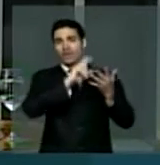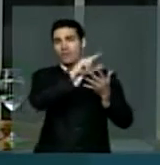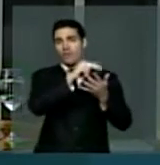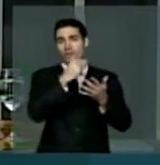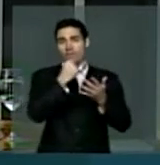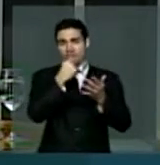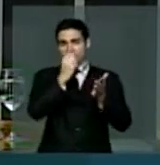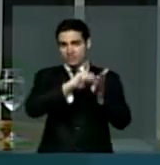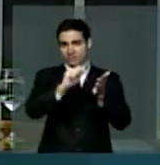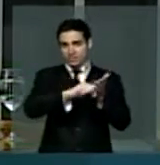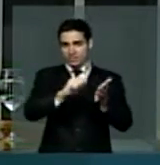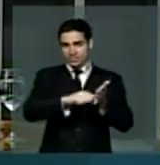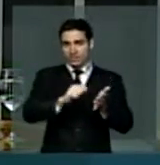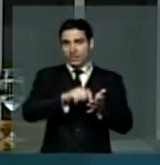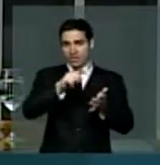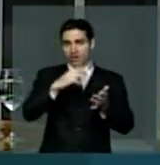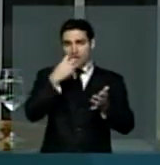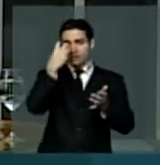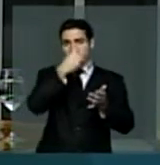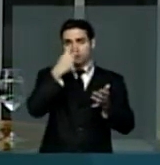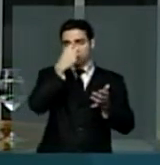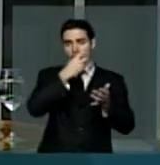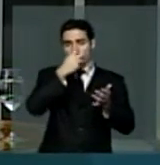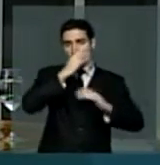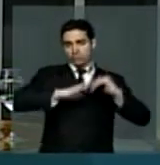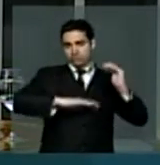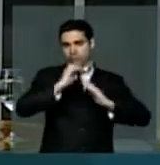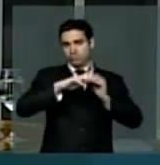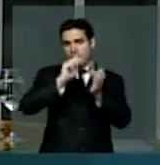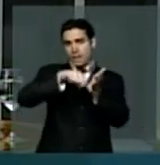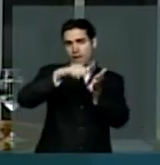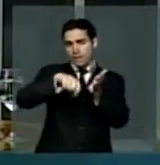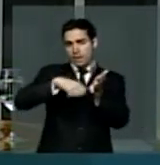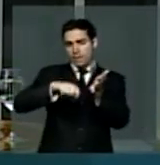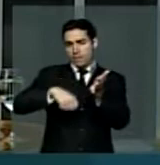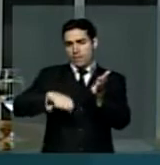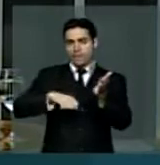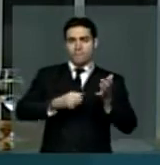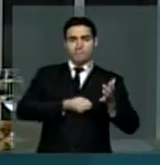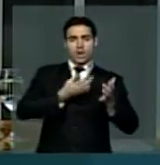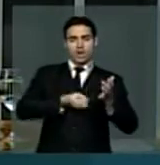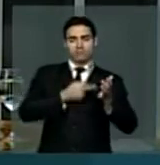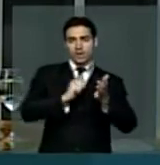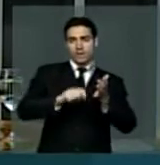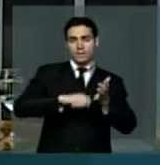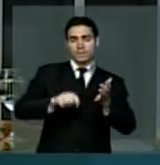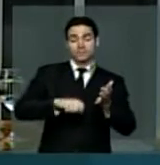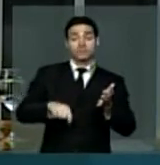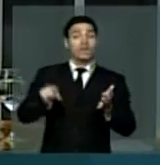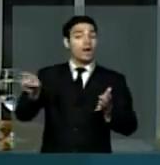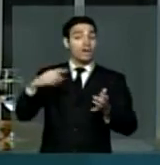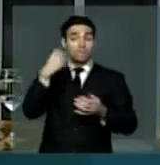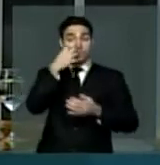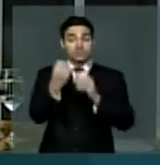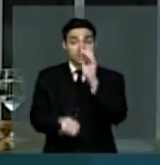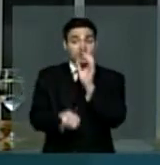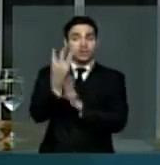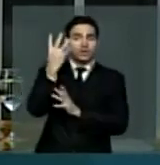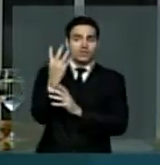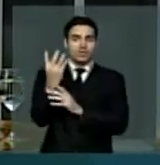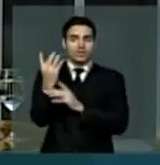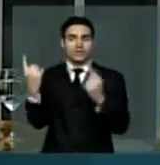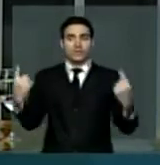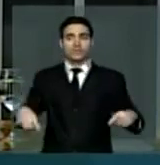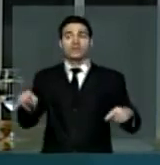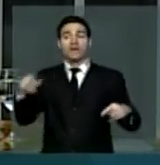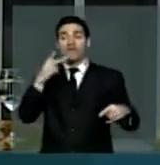e também poeta e cantor, Gilberto Gil, a música que ele se contrapõe àquela outra que diz eu